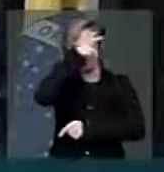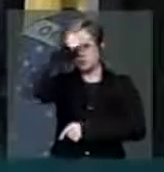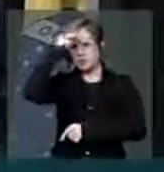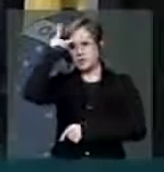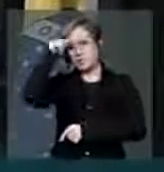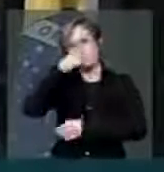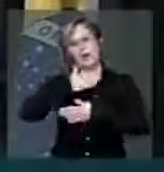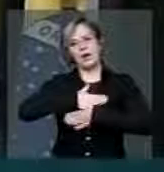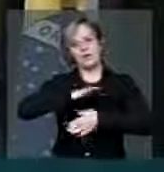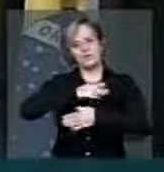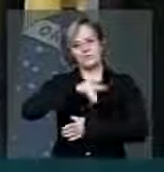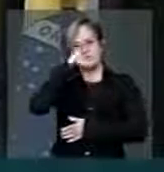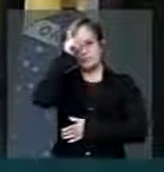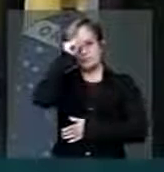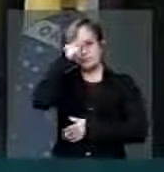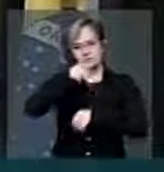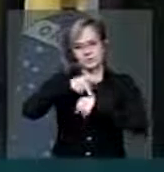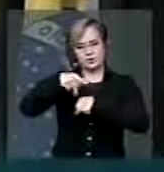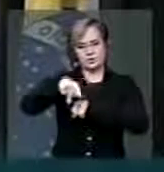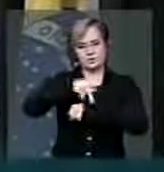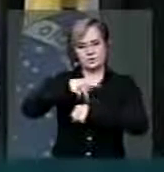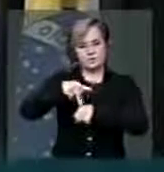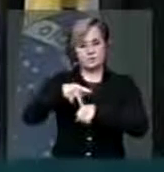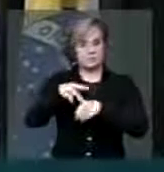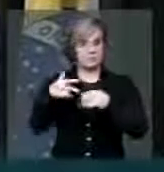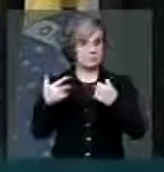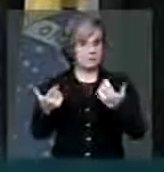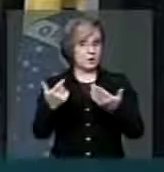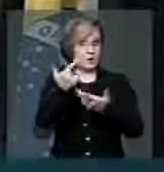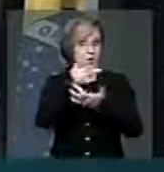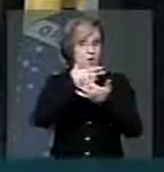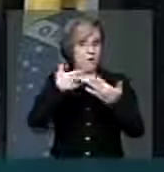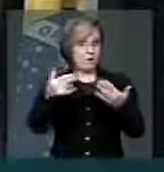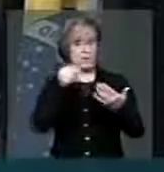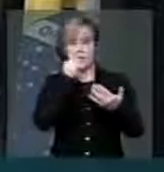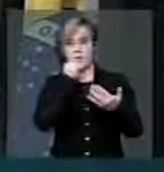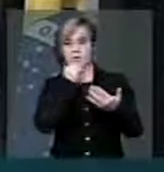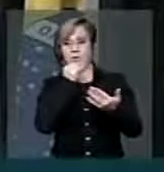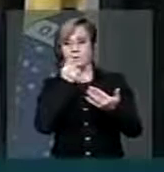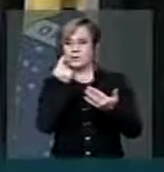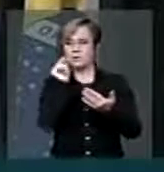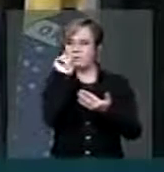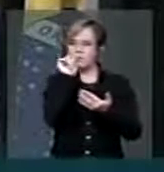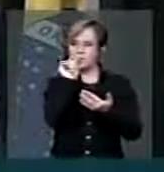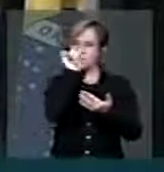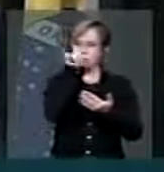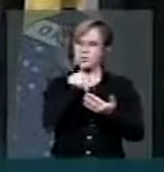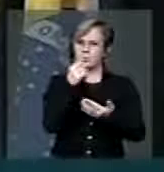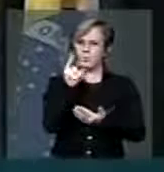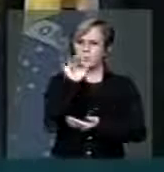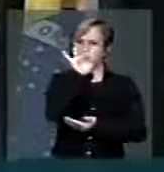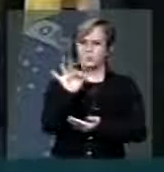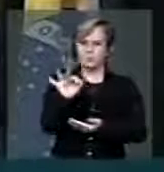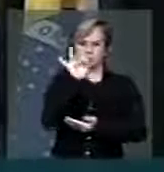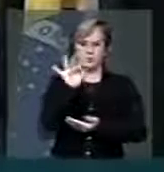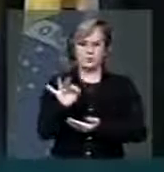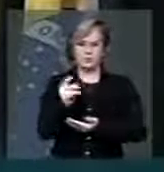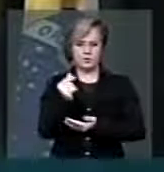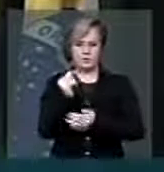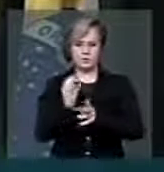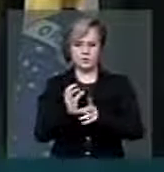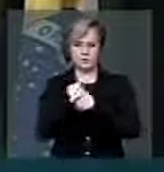do nosso país. Dentre elas, uma migalha de 1% sobre o fundo